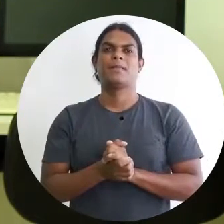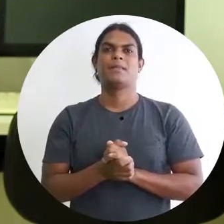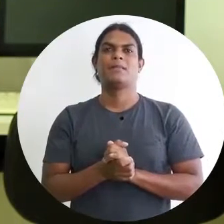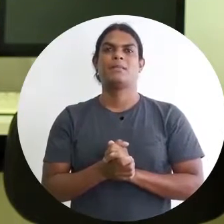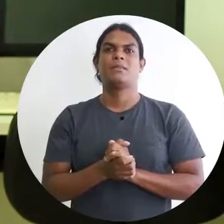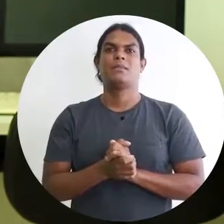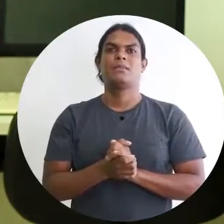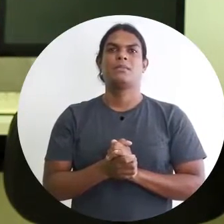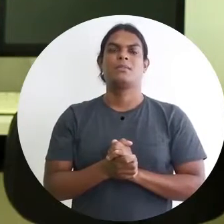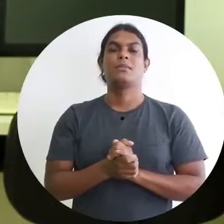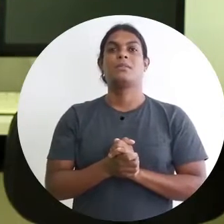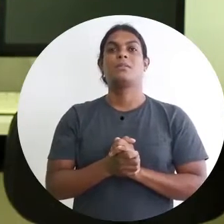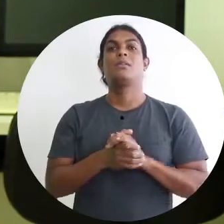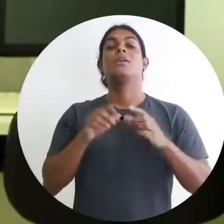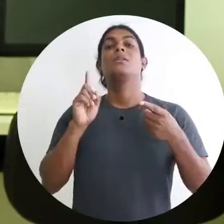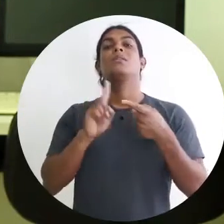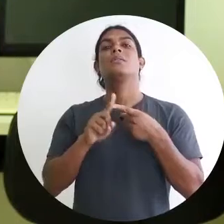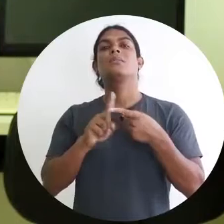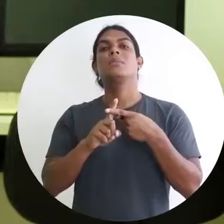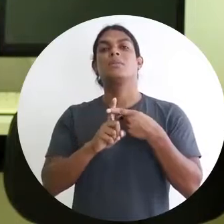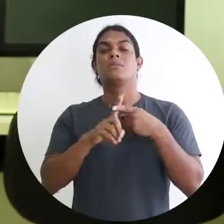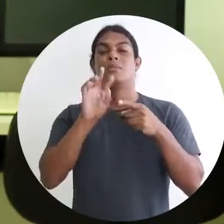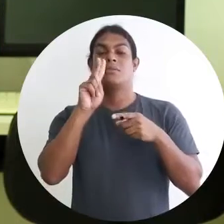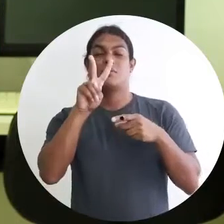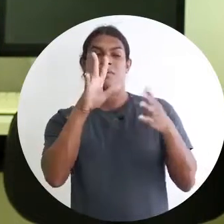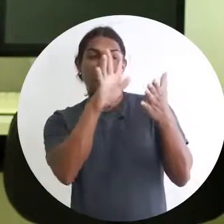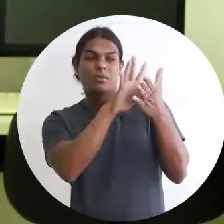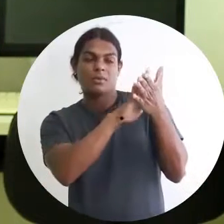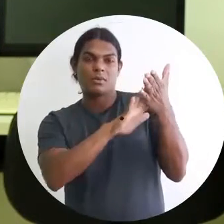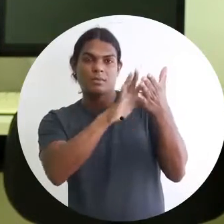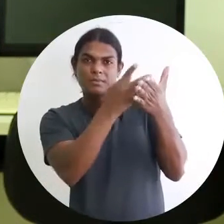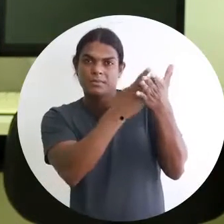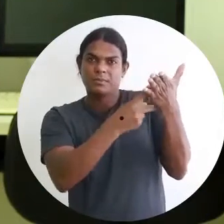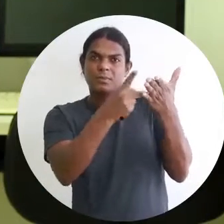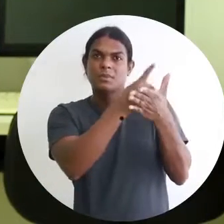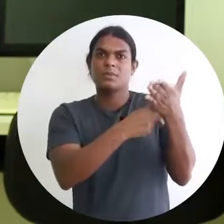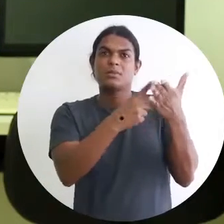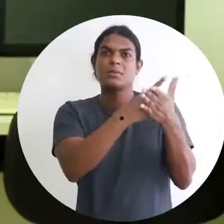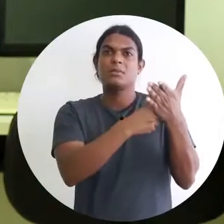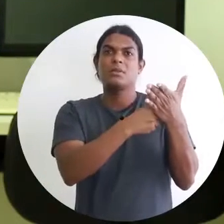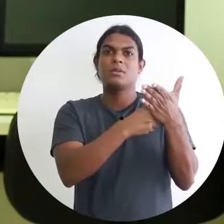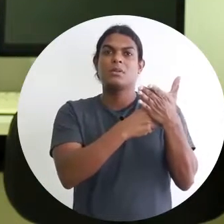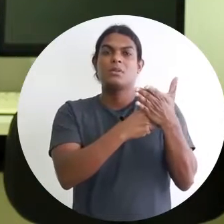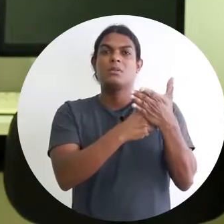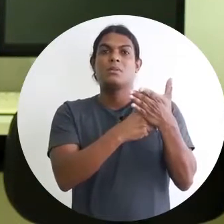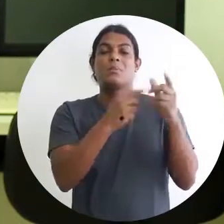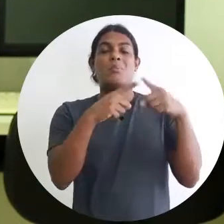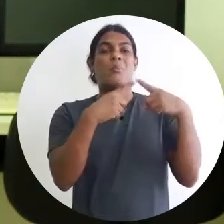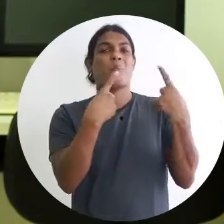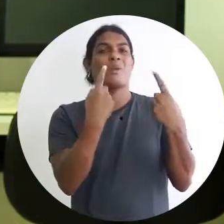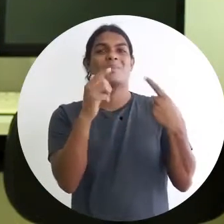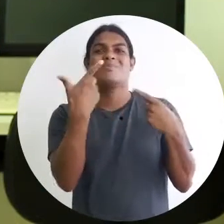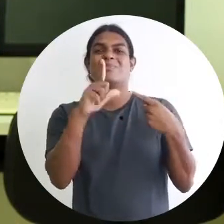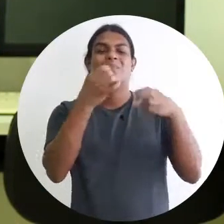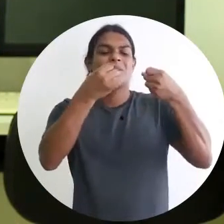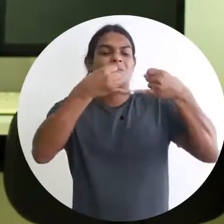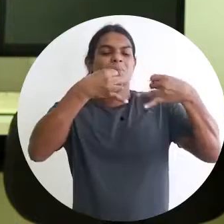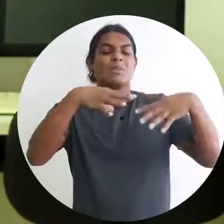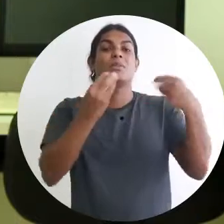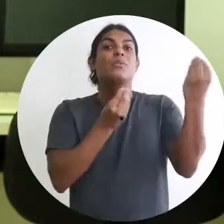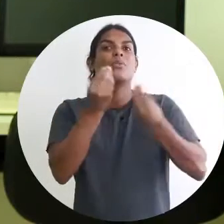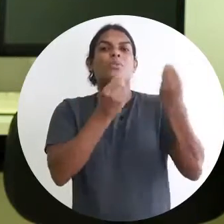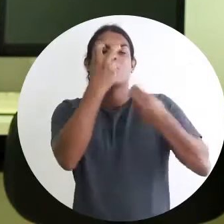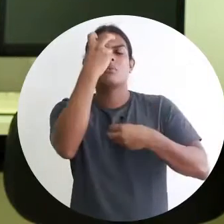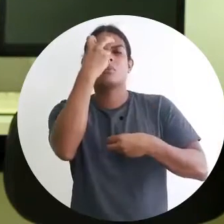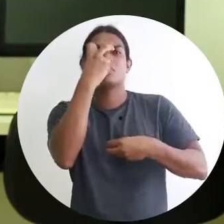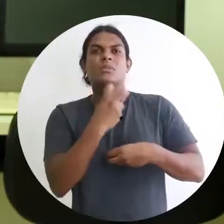imagem num quadro famosíssimo, mas que não tem a descrição. Então, jamais o deficiente visual poderá